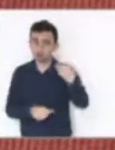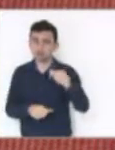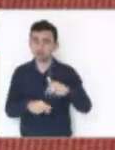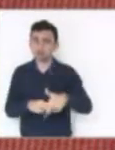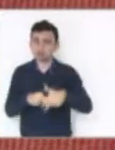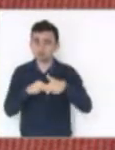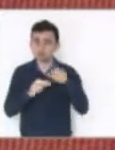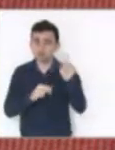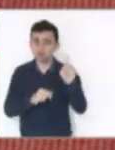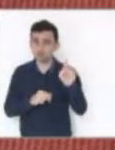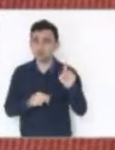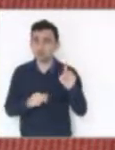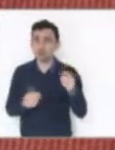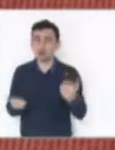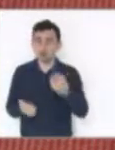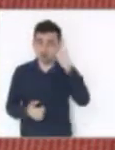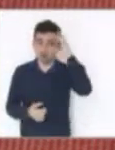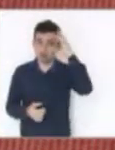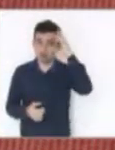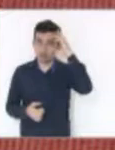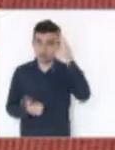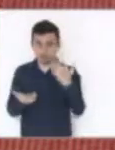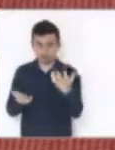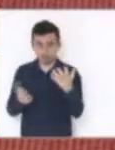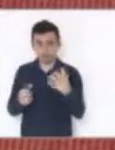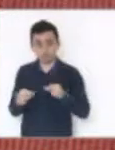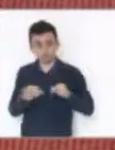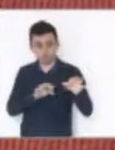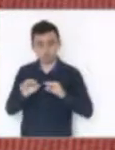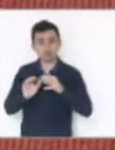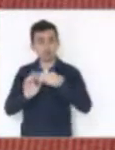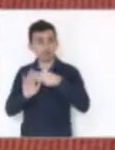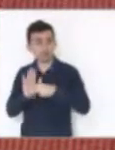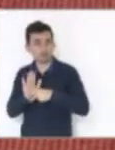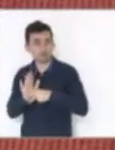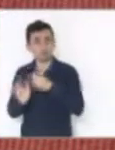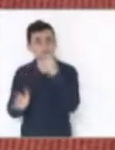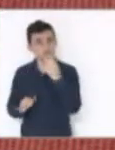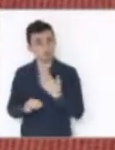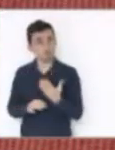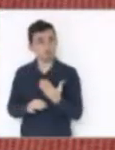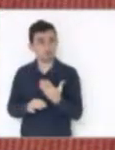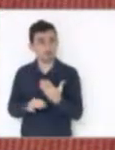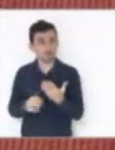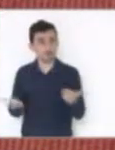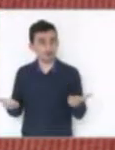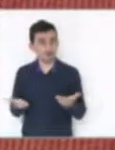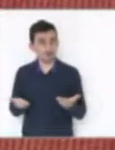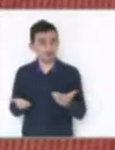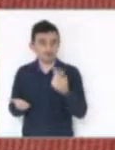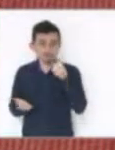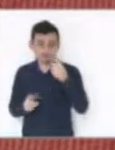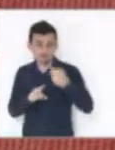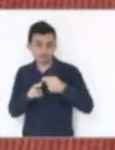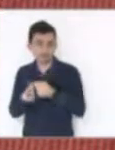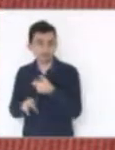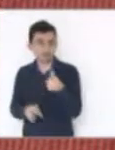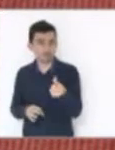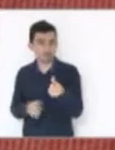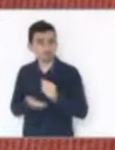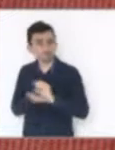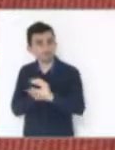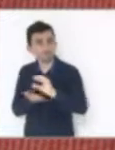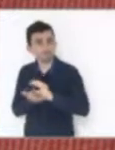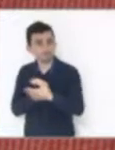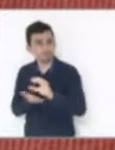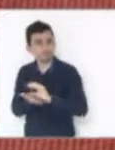Colombo enfrenta a crise editando essa medida provisória e repassando por um período de seis meses um percentual